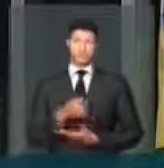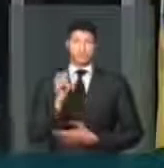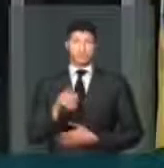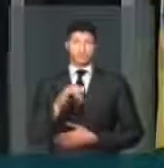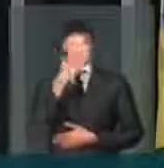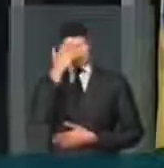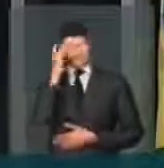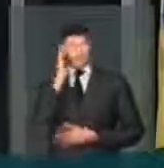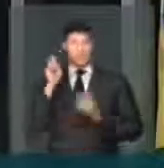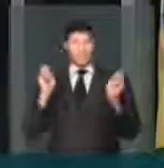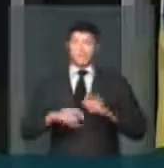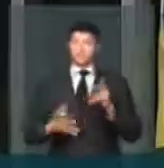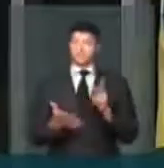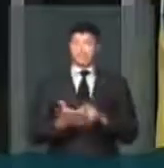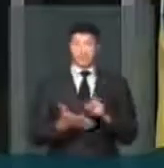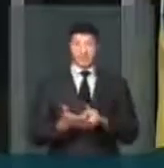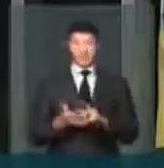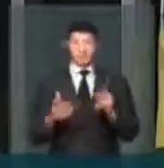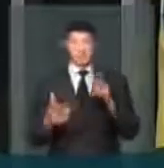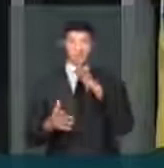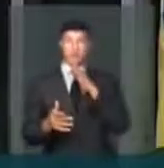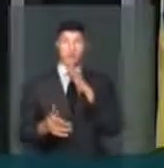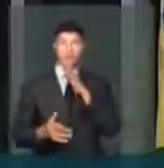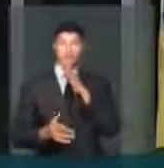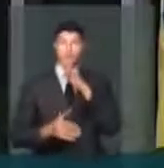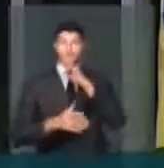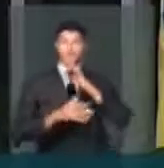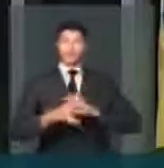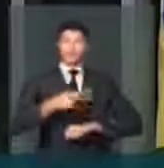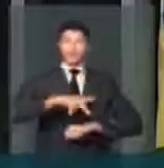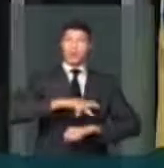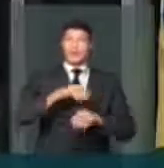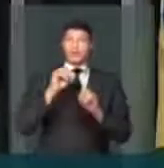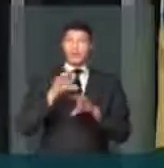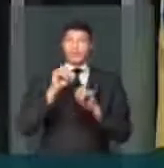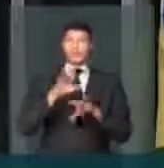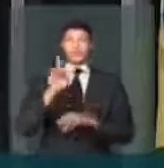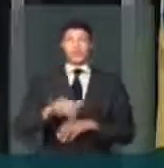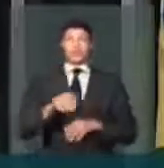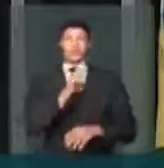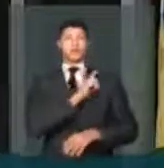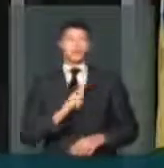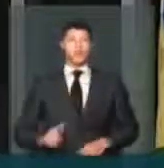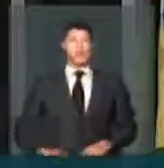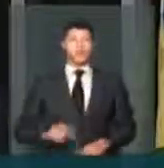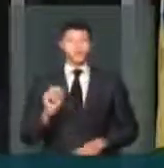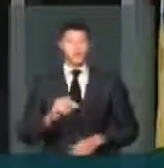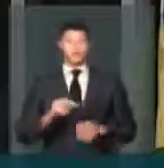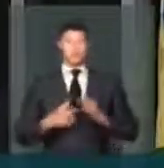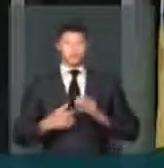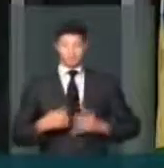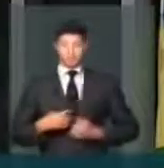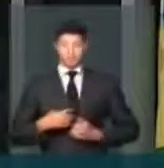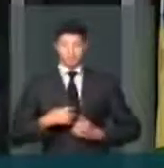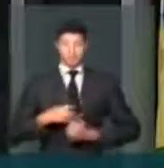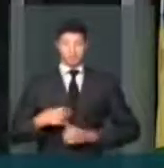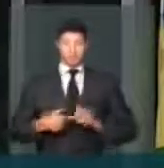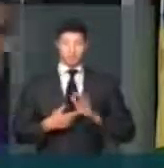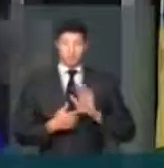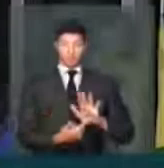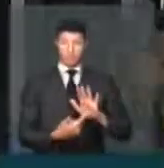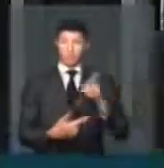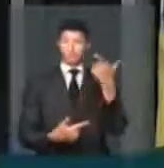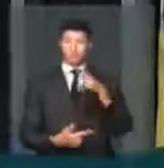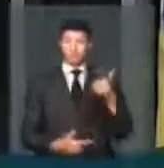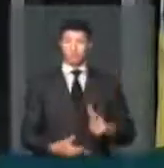Se alguém precisa efetivamente conhecer uma pátria educadora, é esse governo que demonstrou não só